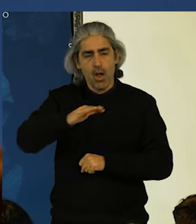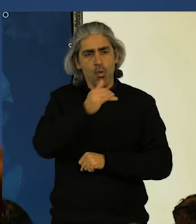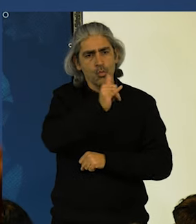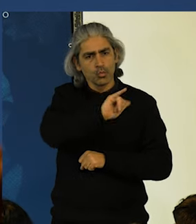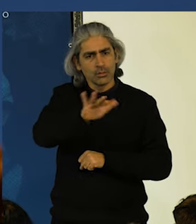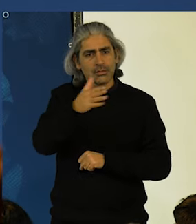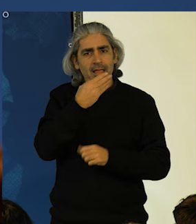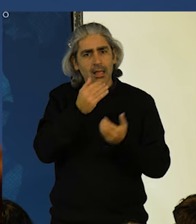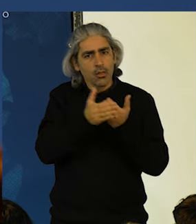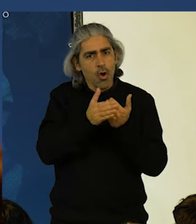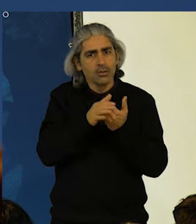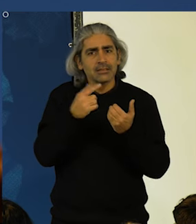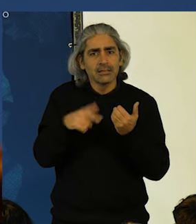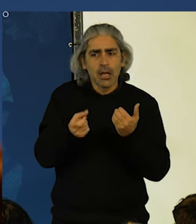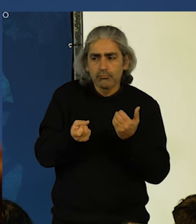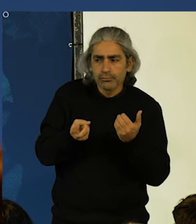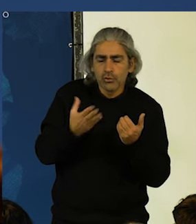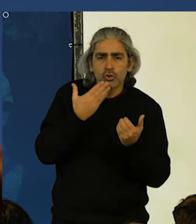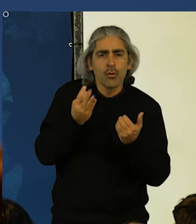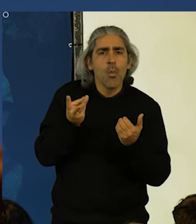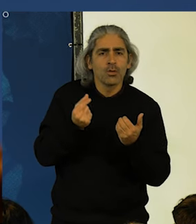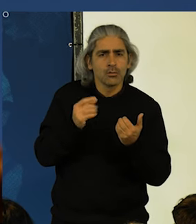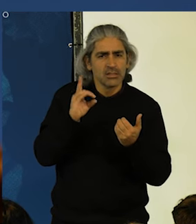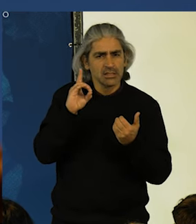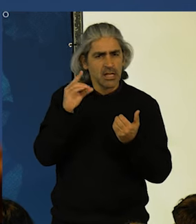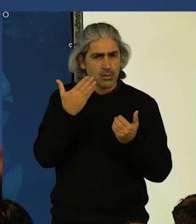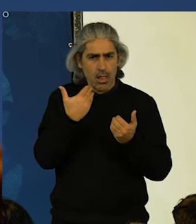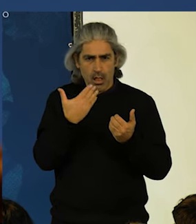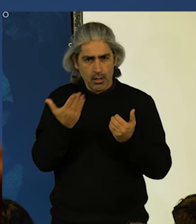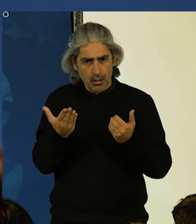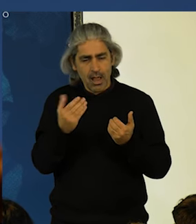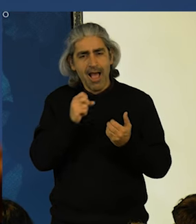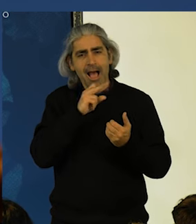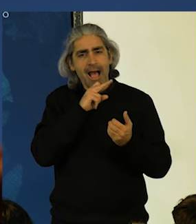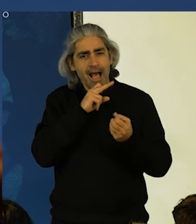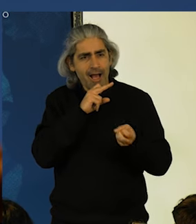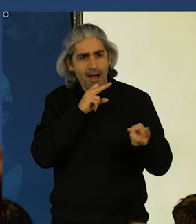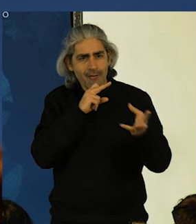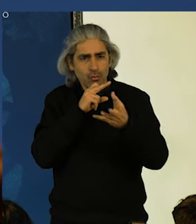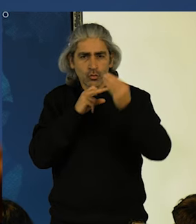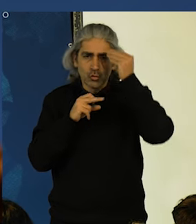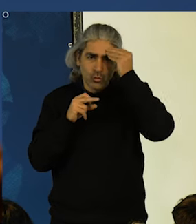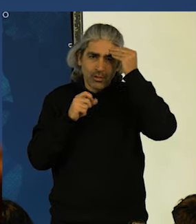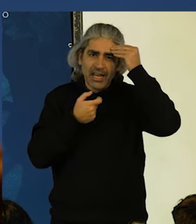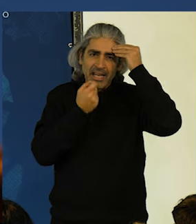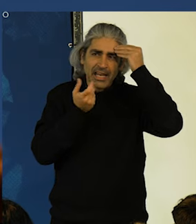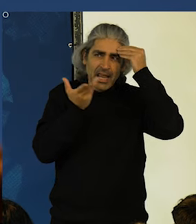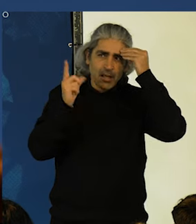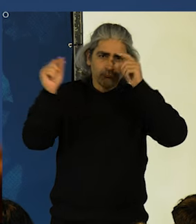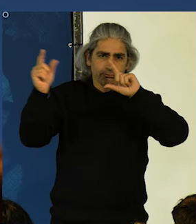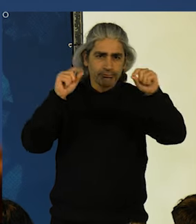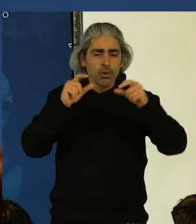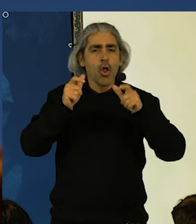idosos, temos apenas 100 jovens. São muitos avós com saudades dos netos. São muitas lojas de porta